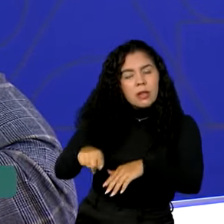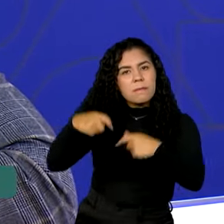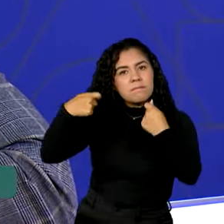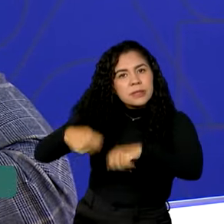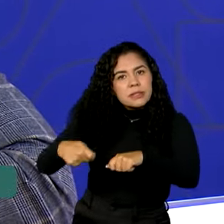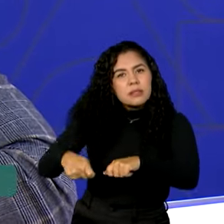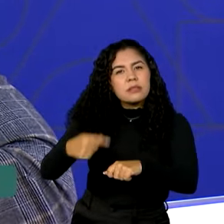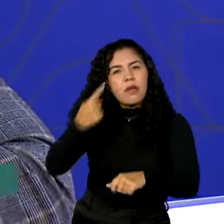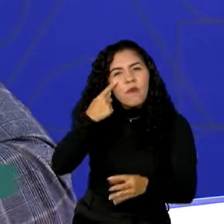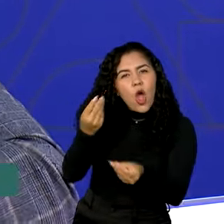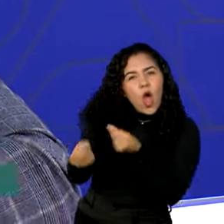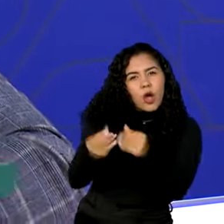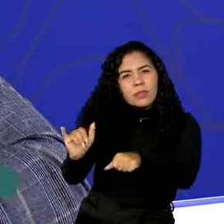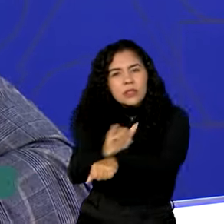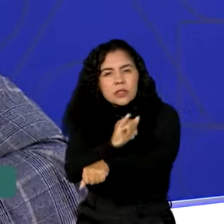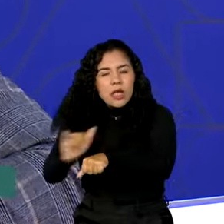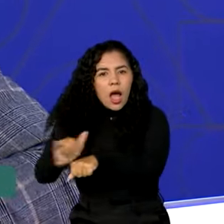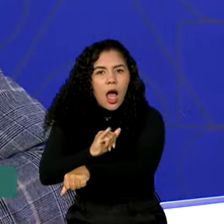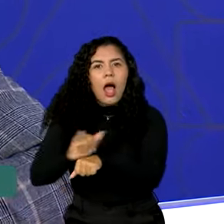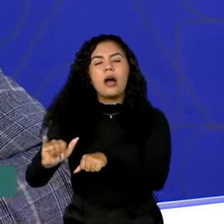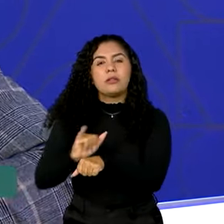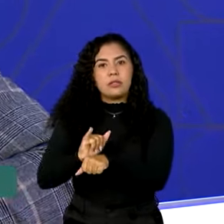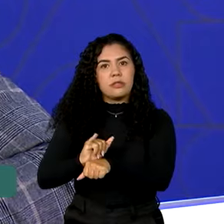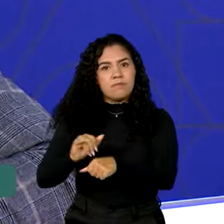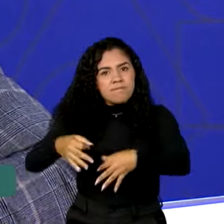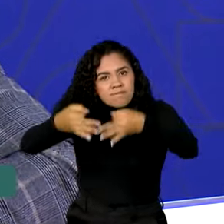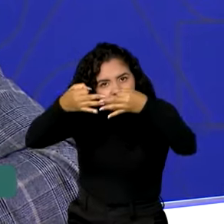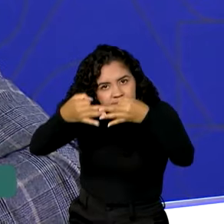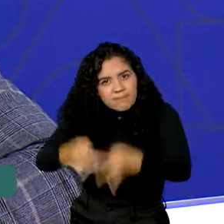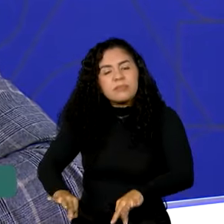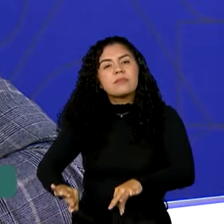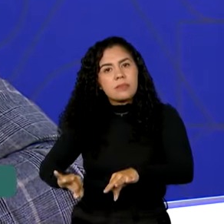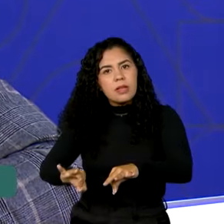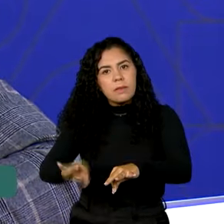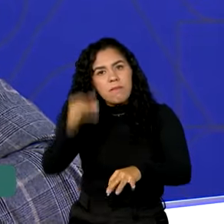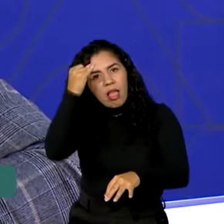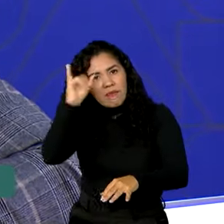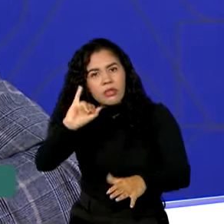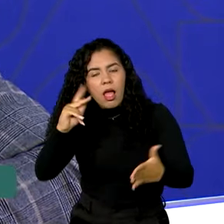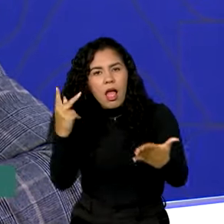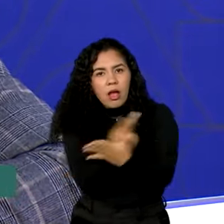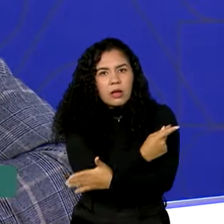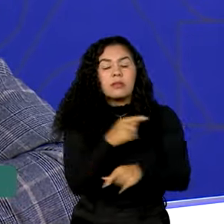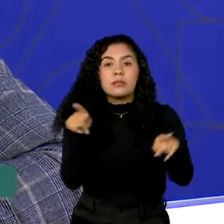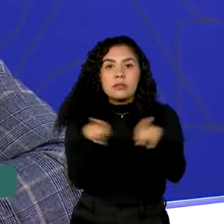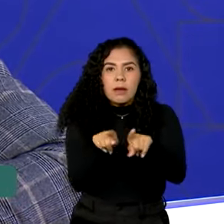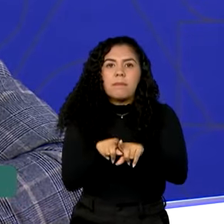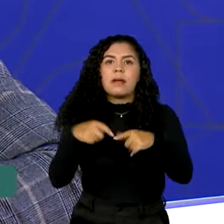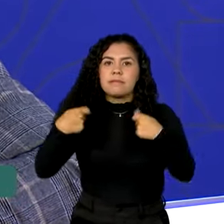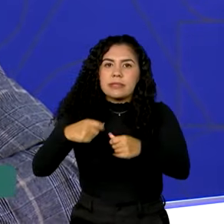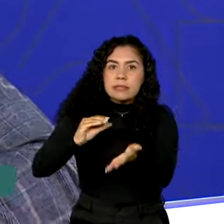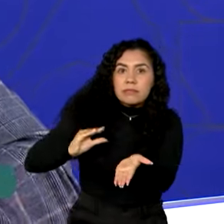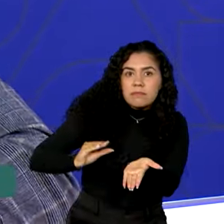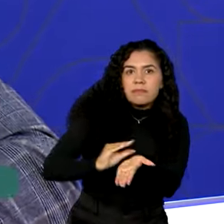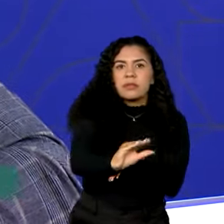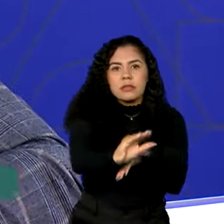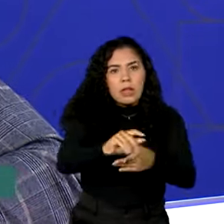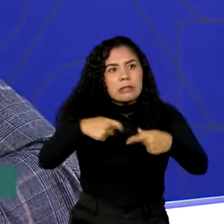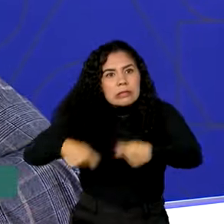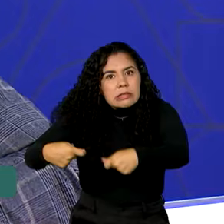plano de contingência eficiente e efetivo, faça os investimentos necessários